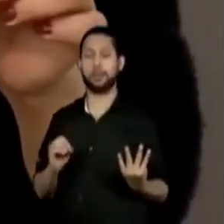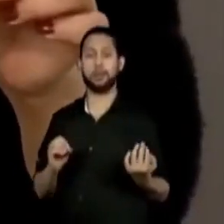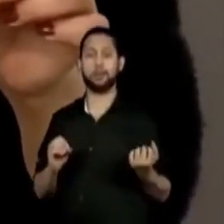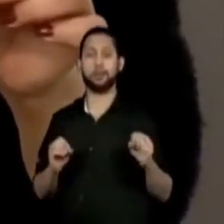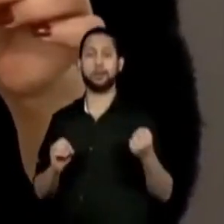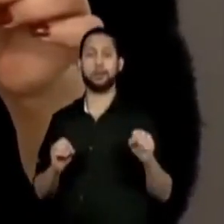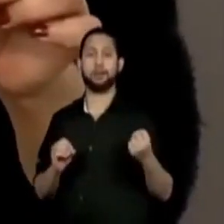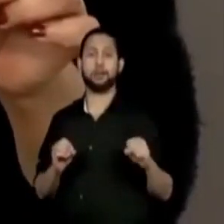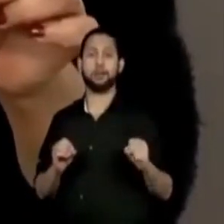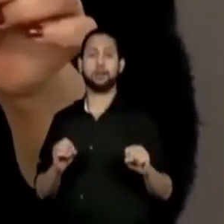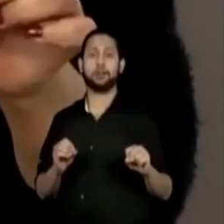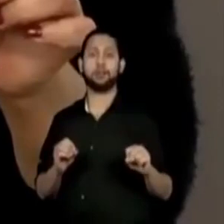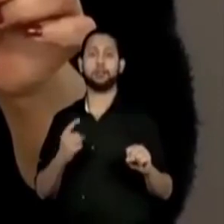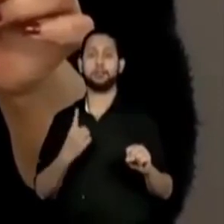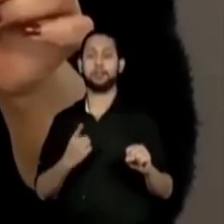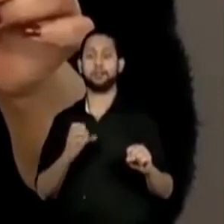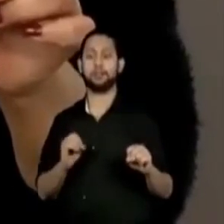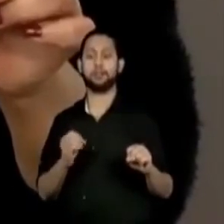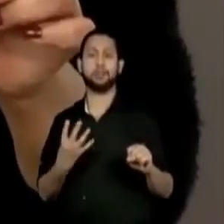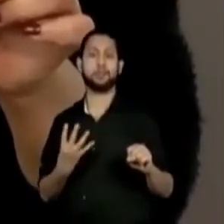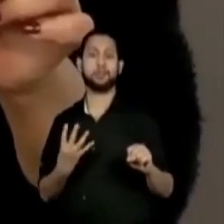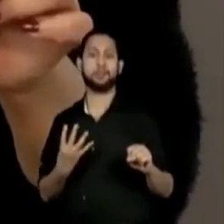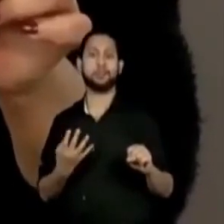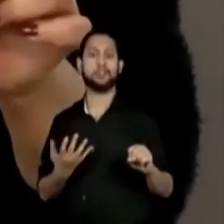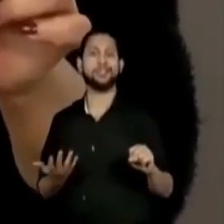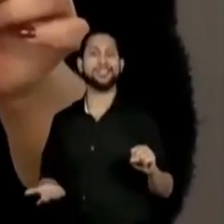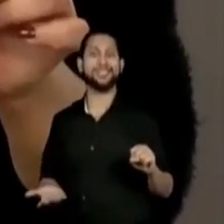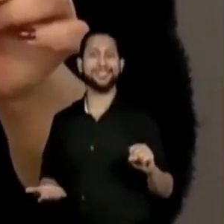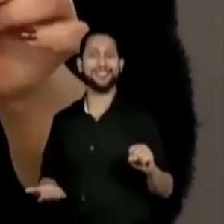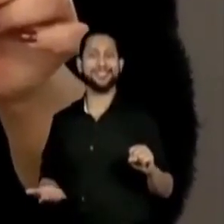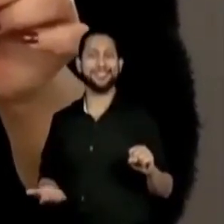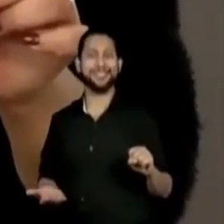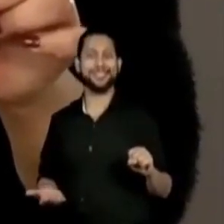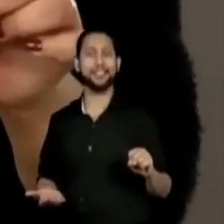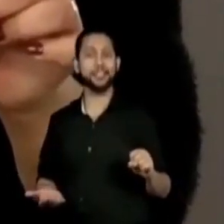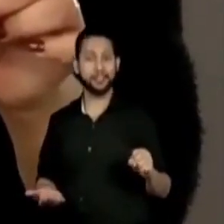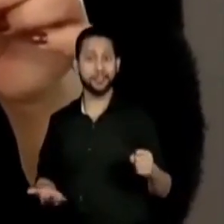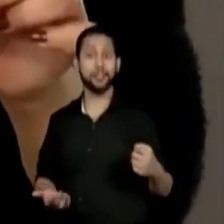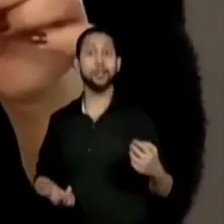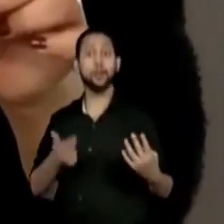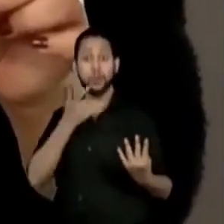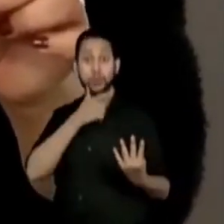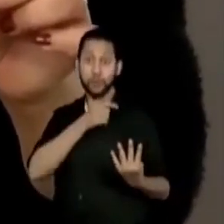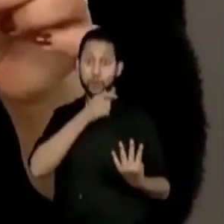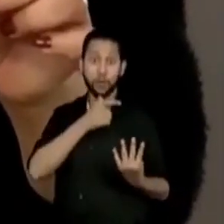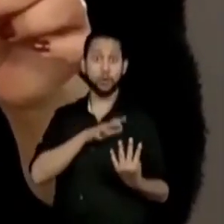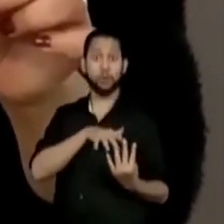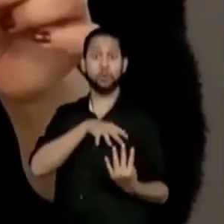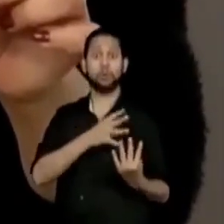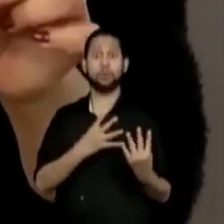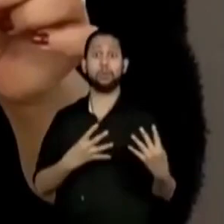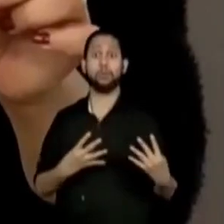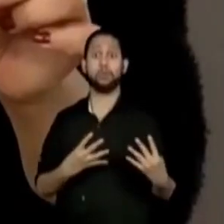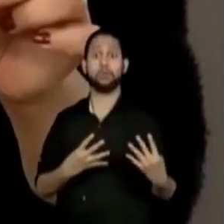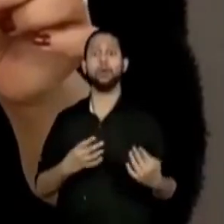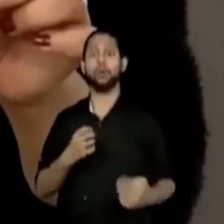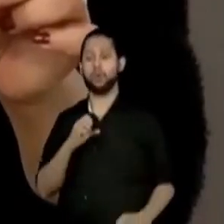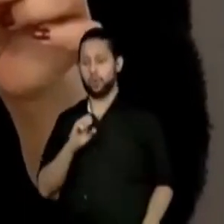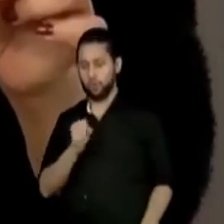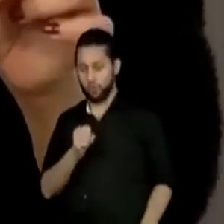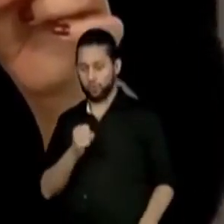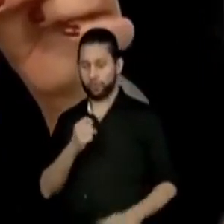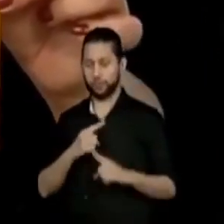104. Certo? Ah, e você conseguiu saber quanto é oito vezes 13.